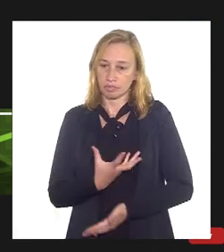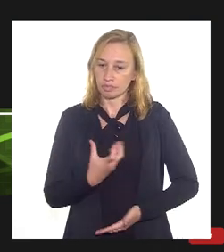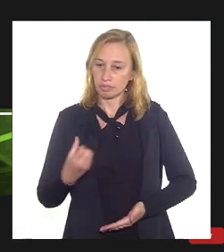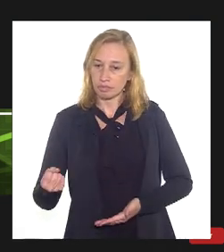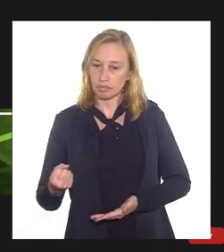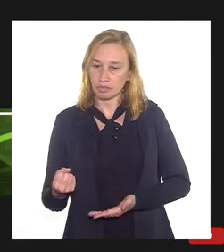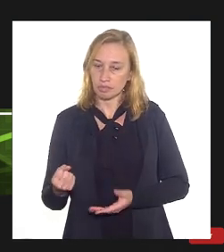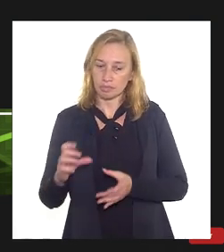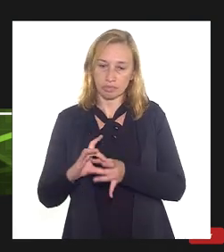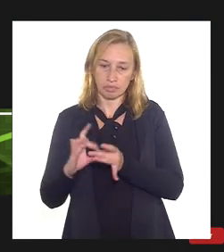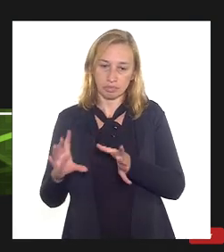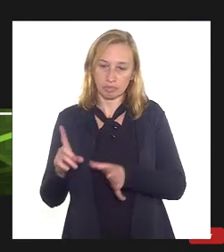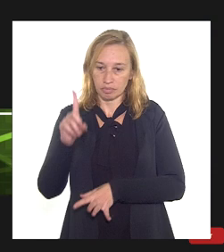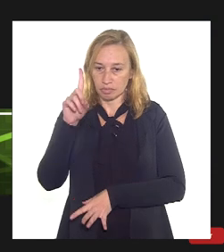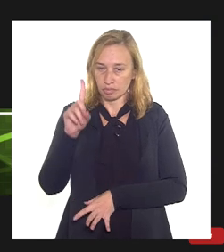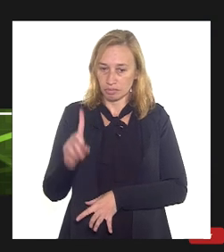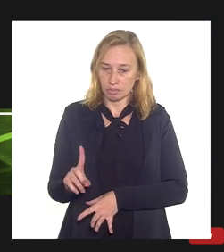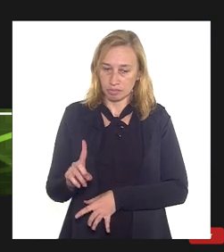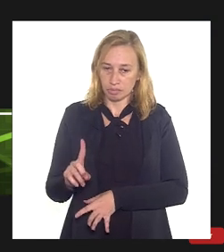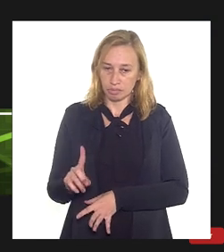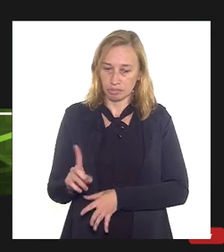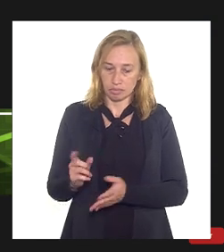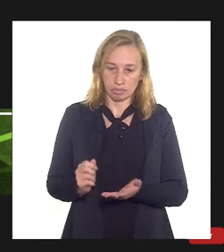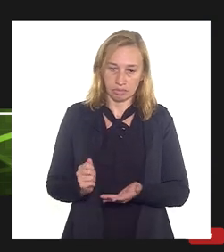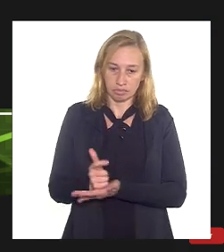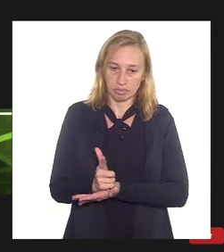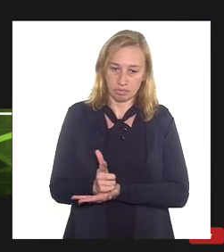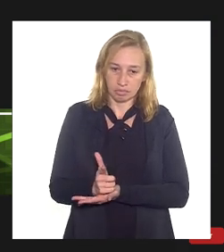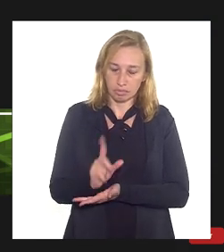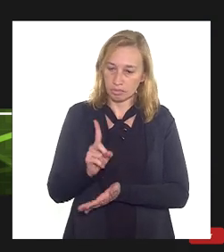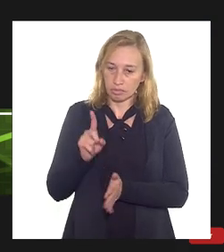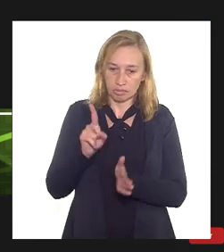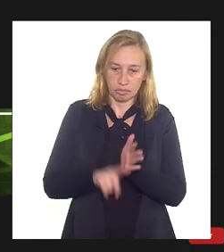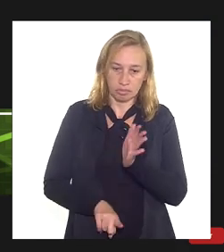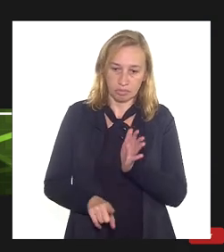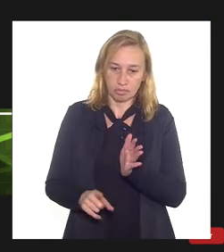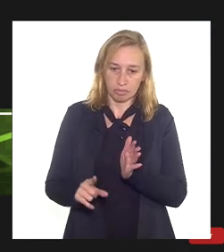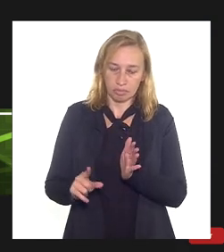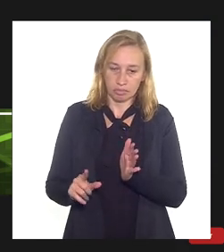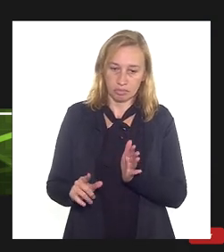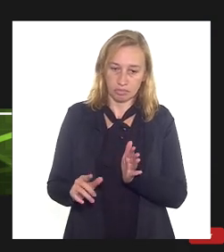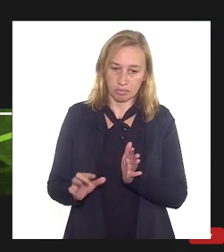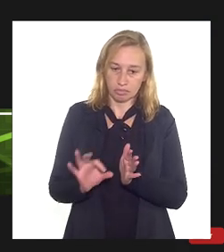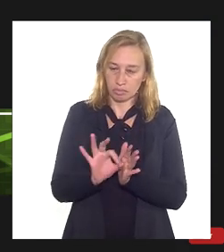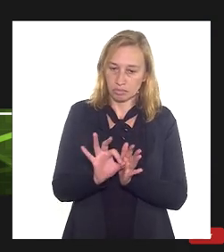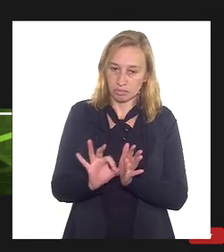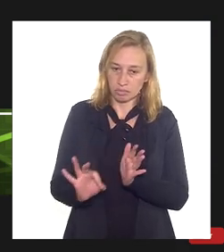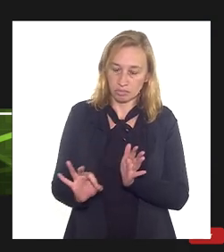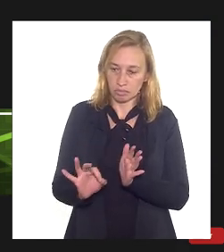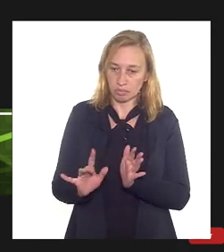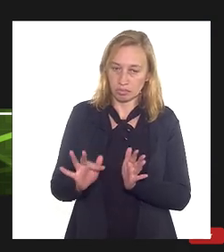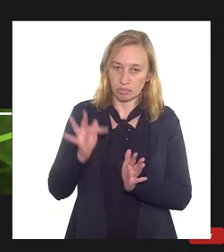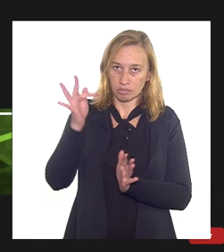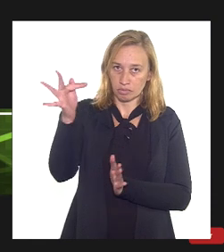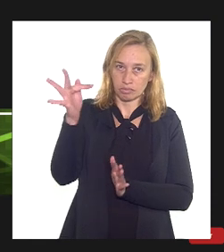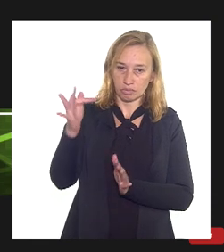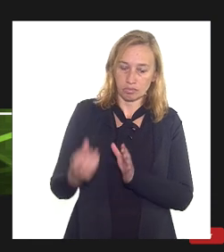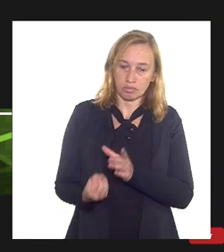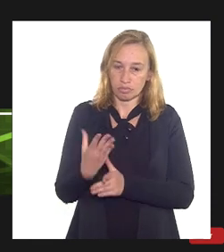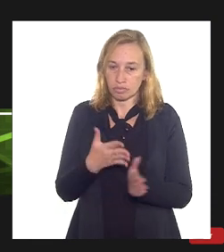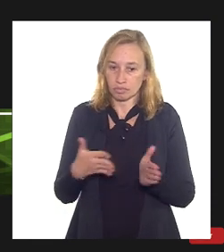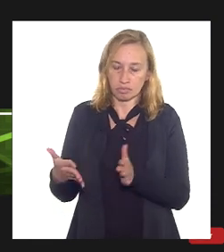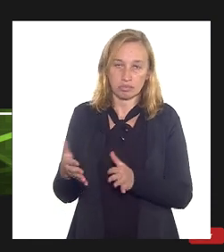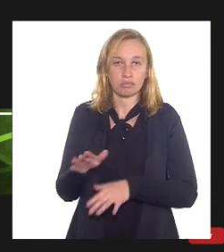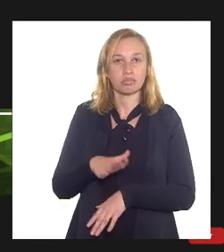apropria-se destes gastos porém não realiza descontos futuros ao longo da nova etapa de produção do campo